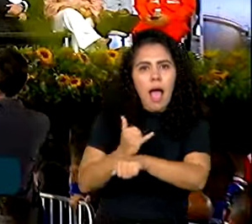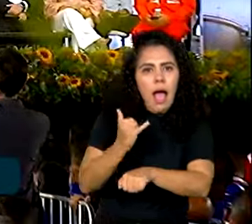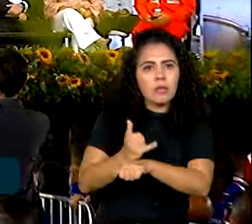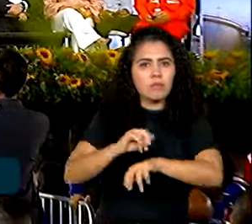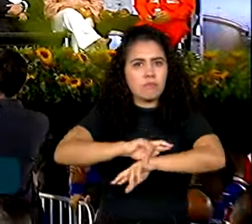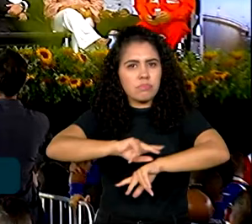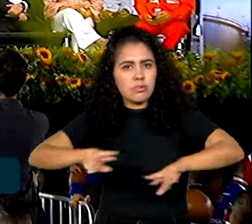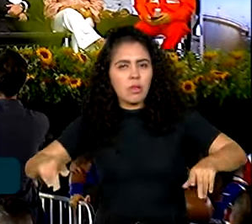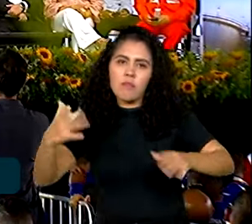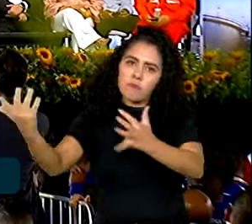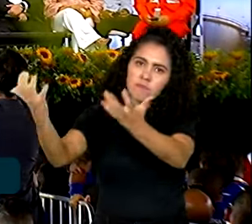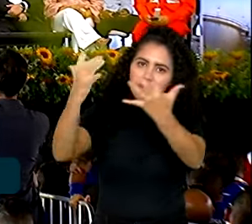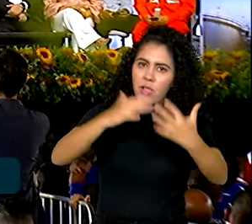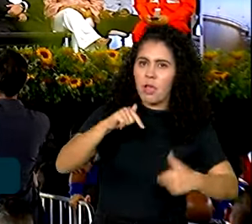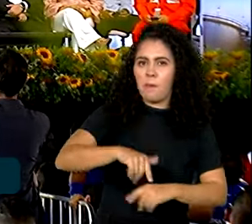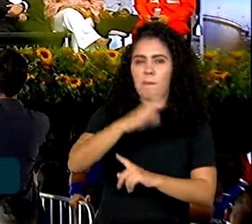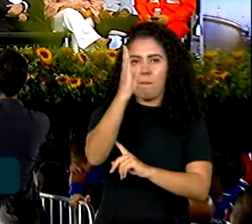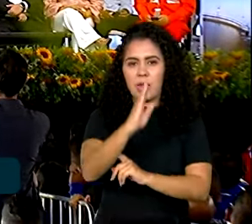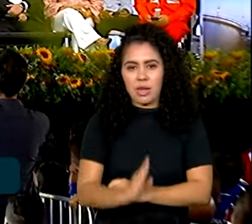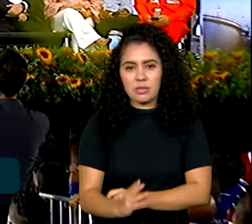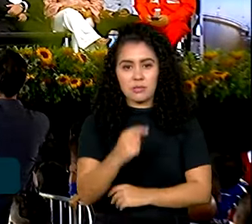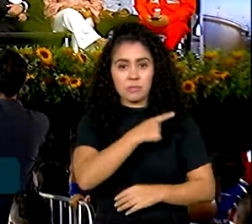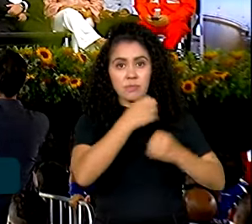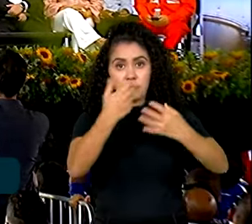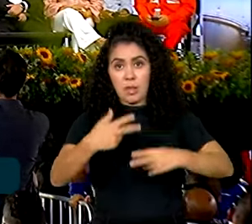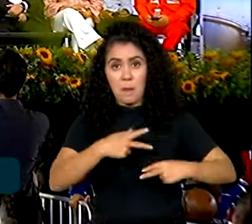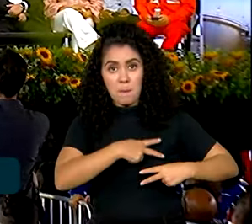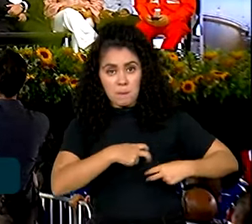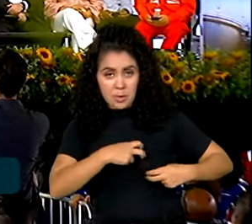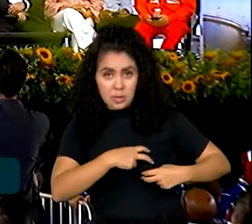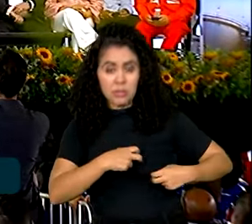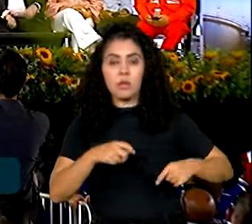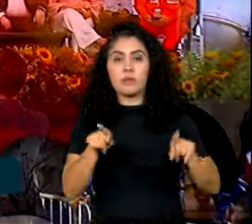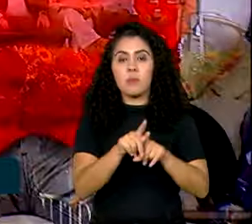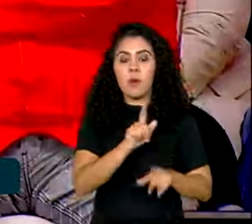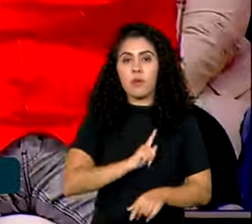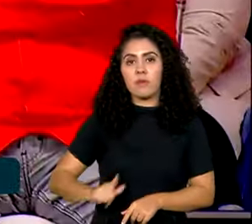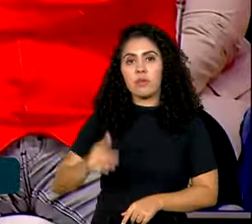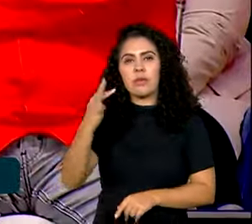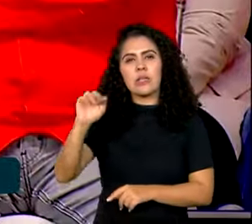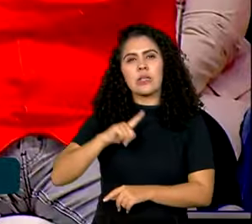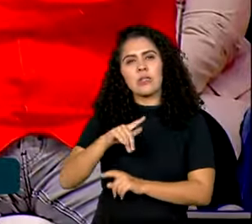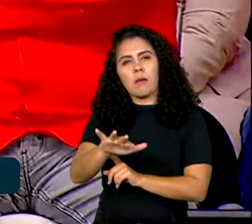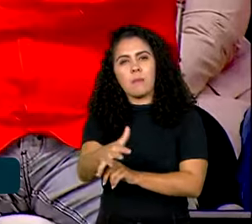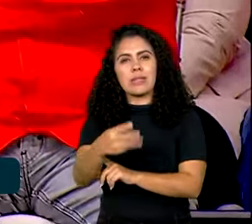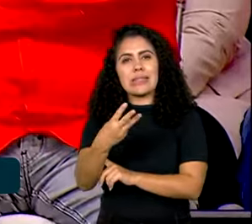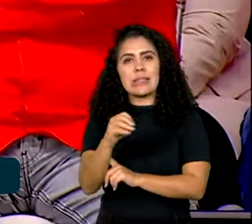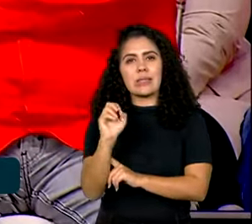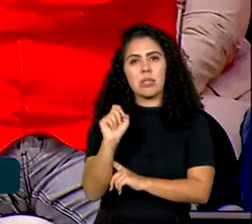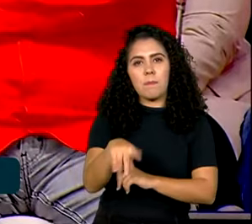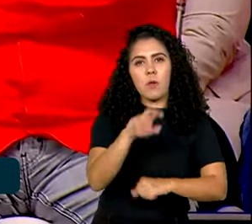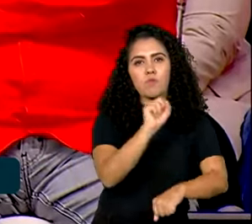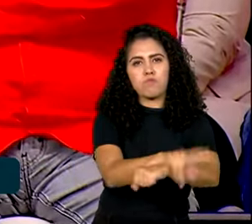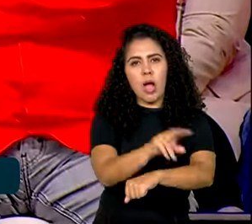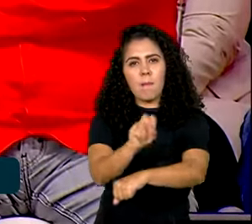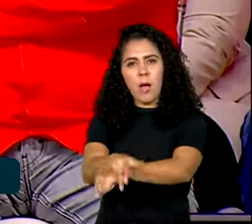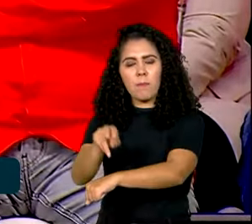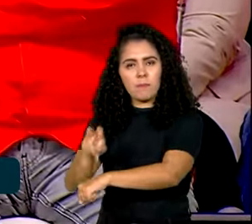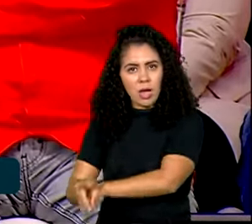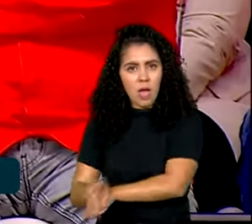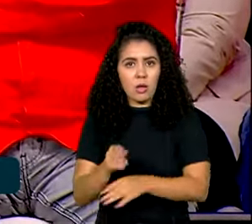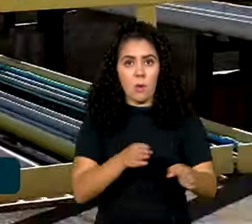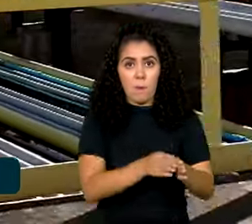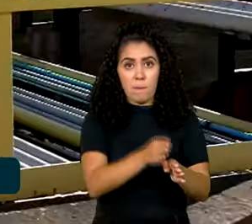A Petrobras e o governo federal estimam a criação de aproximadamente 30 mil empregos diretos e indiretos durante